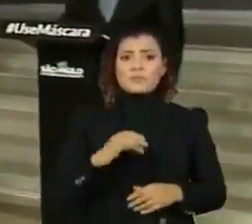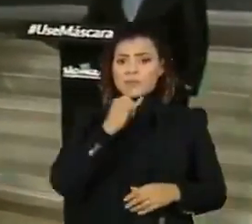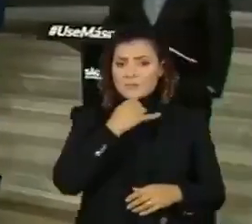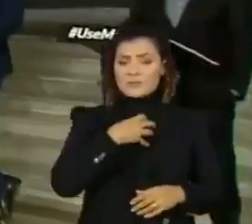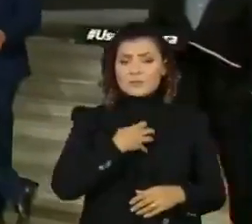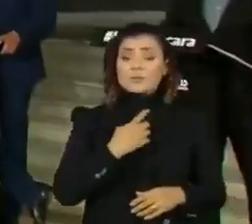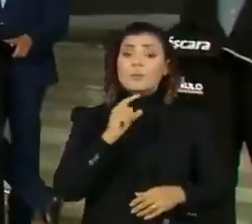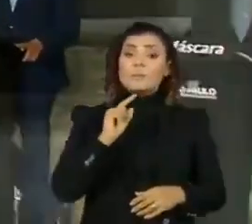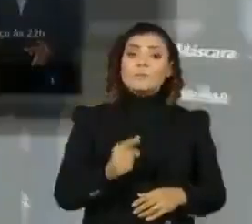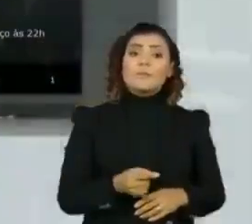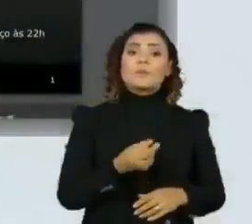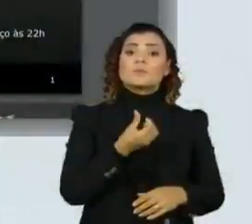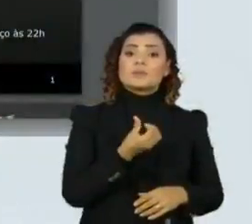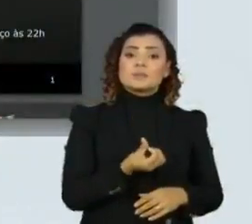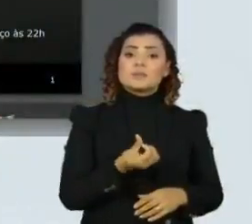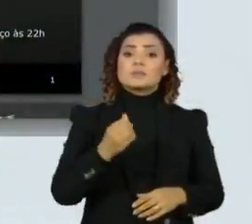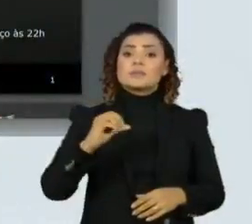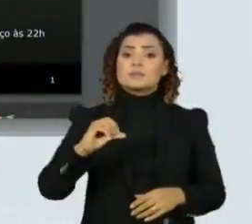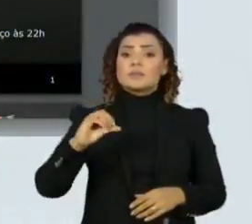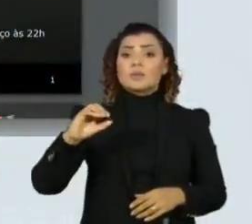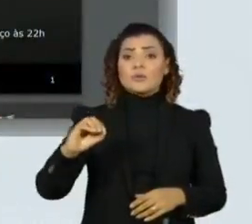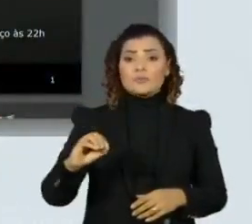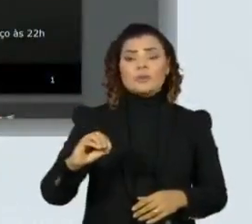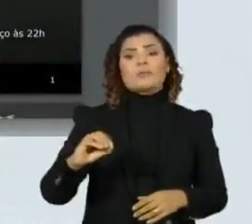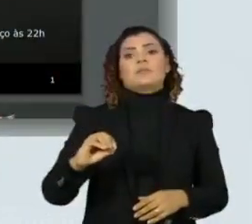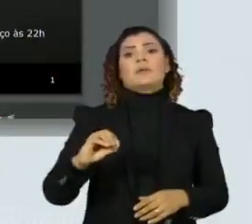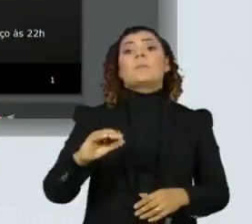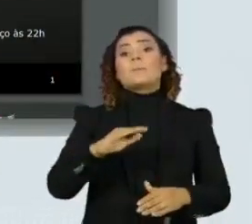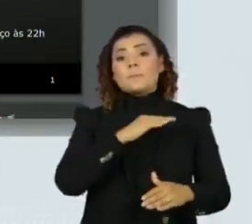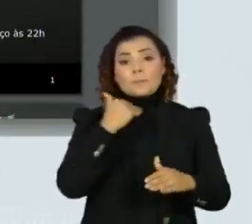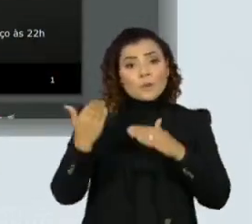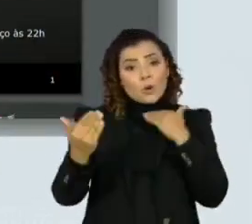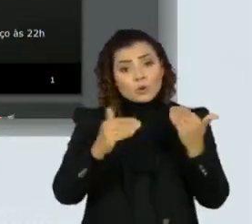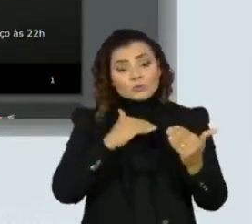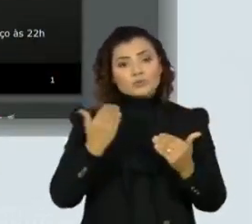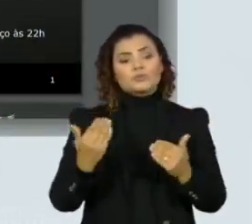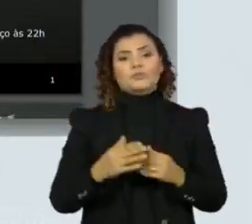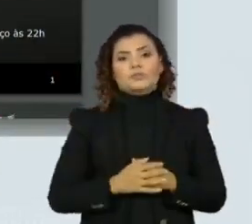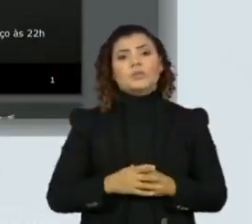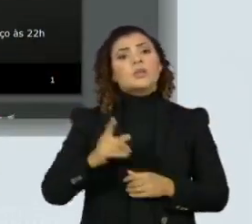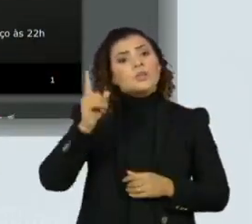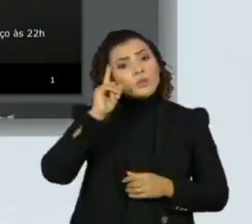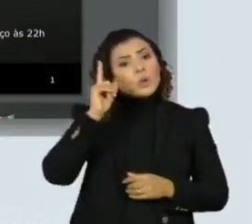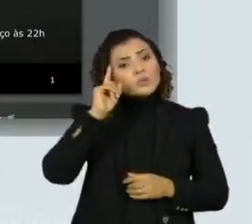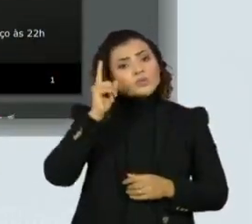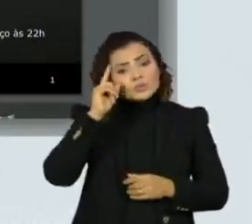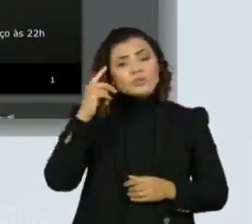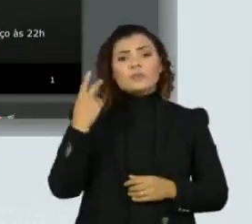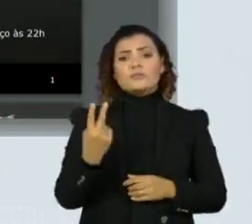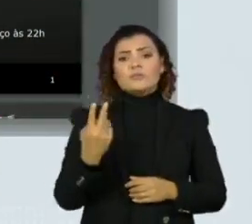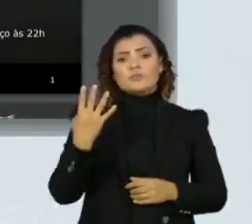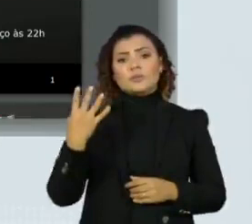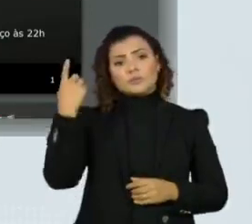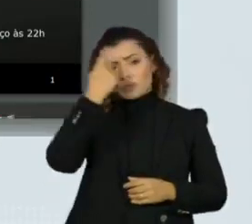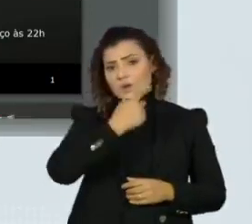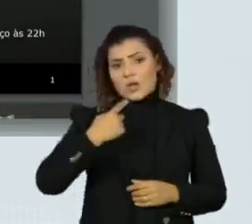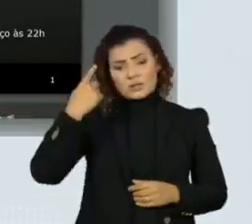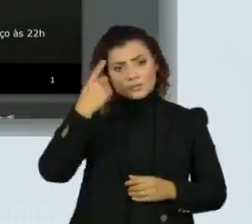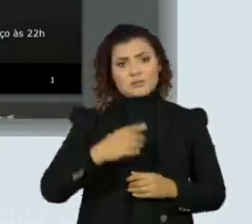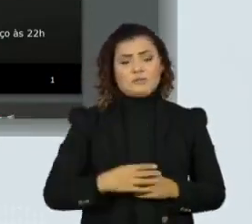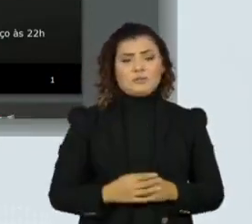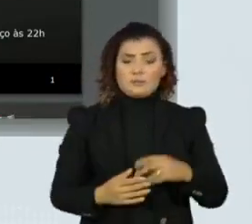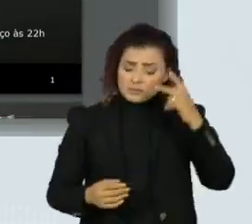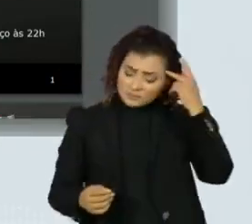1.699 mortes nas últimas 24 horas. em São